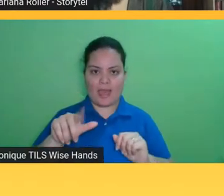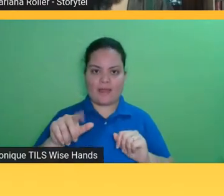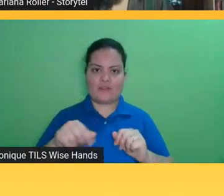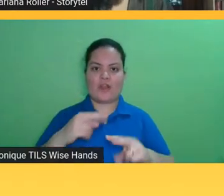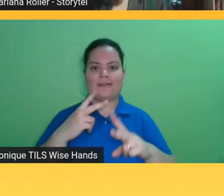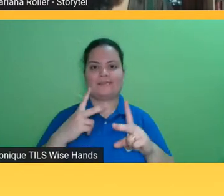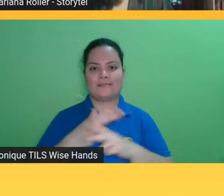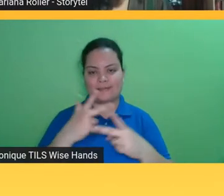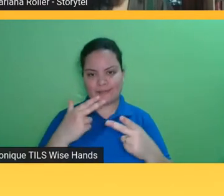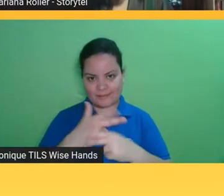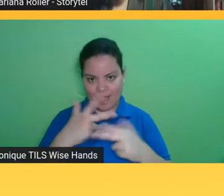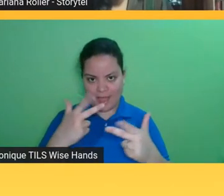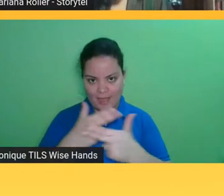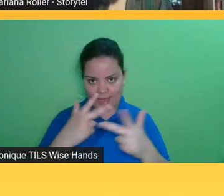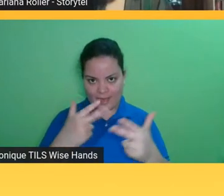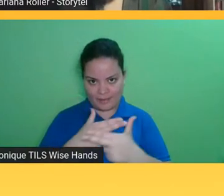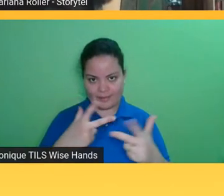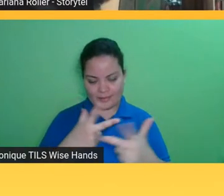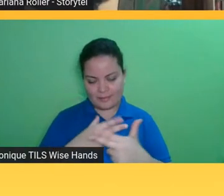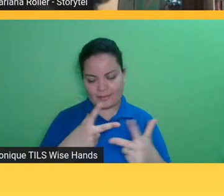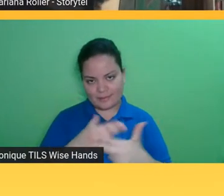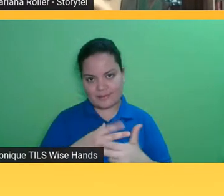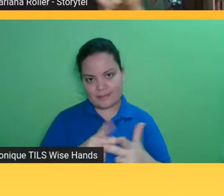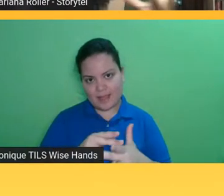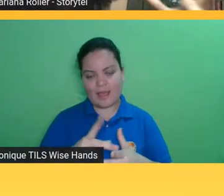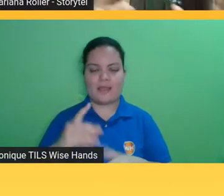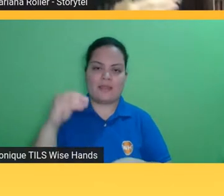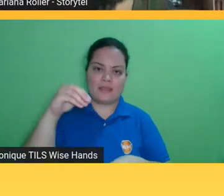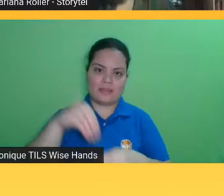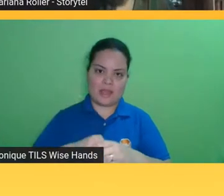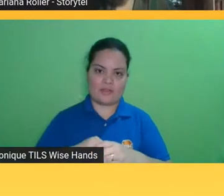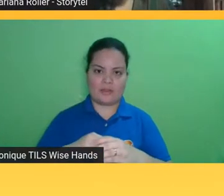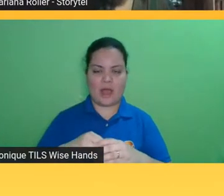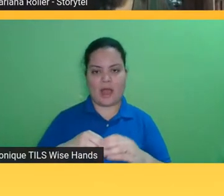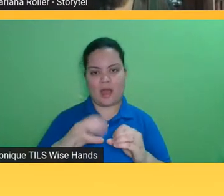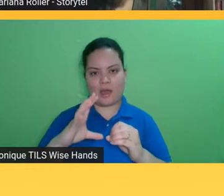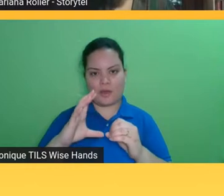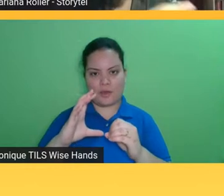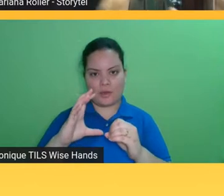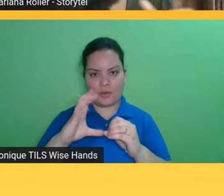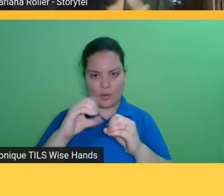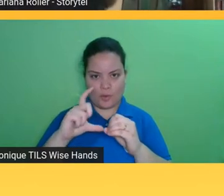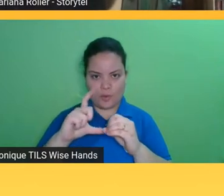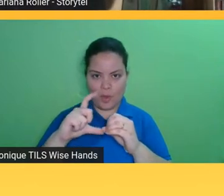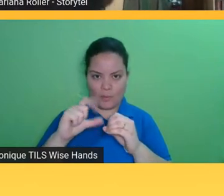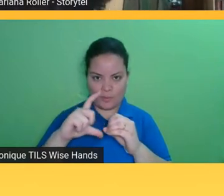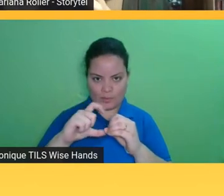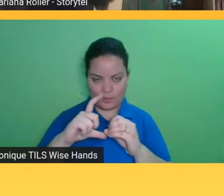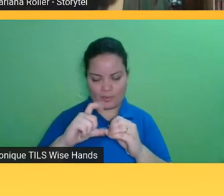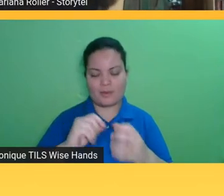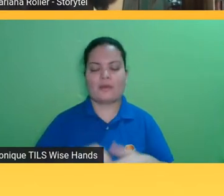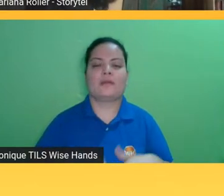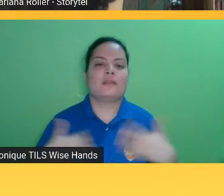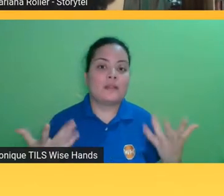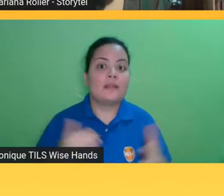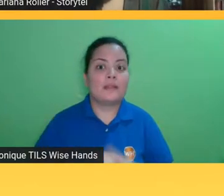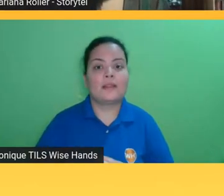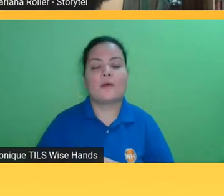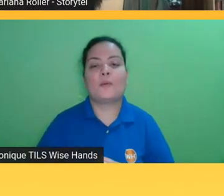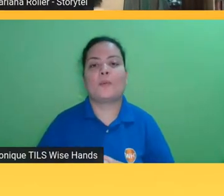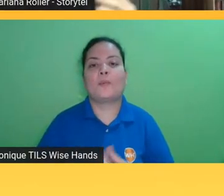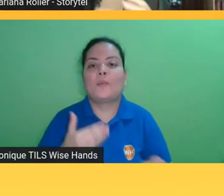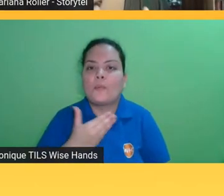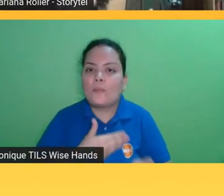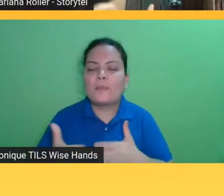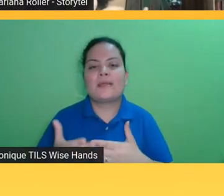e foi lançado pela HarperCollins em físico então assim o áudio começa também a ser transferido para o físico e